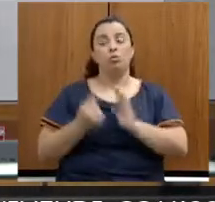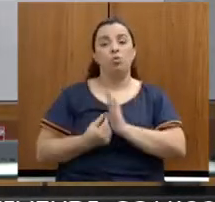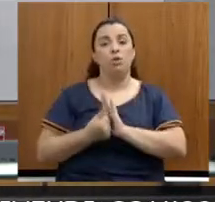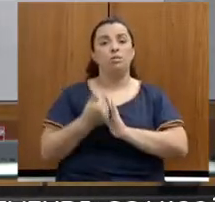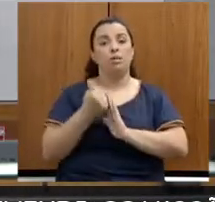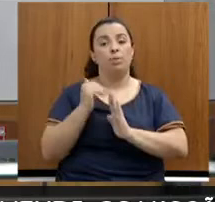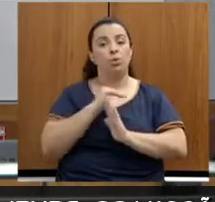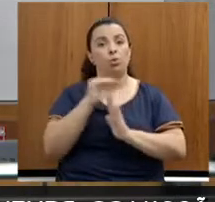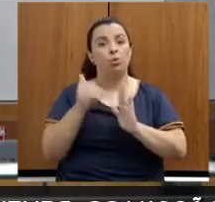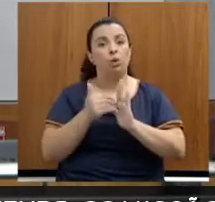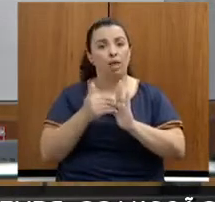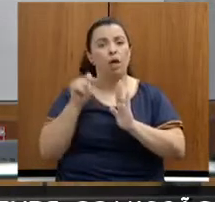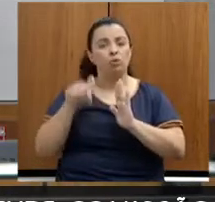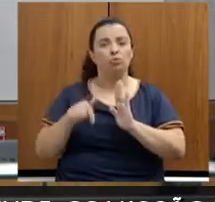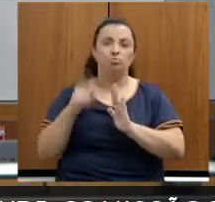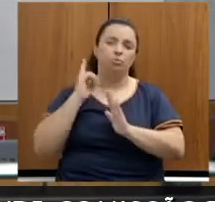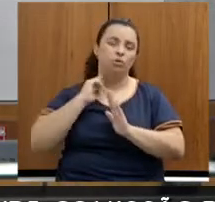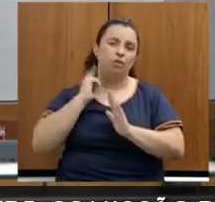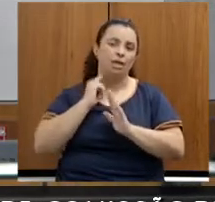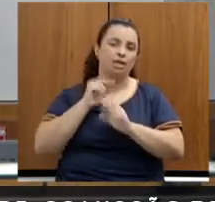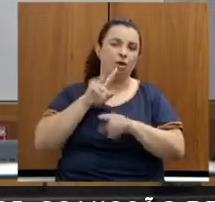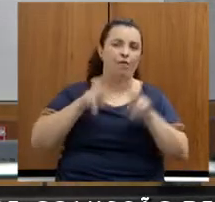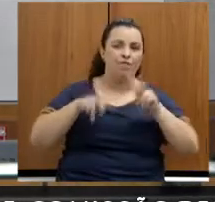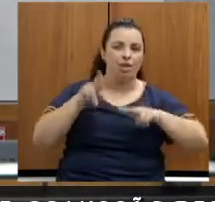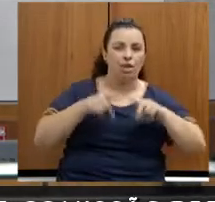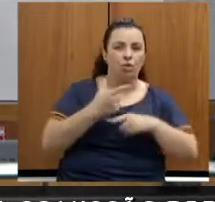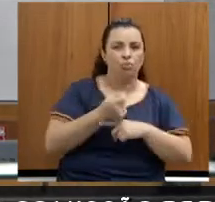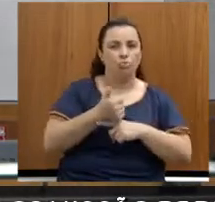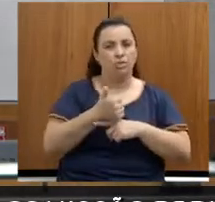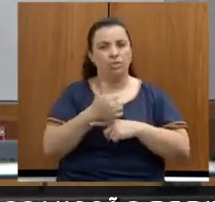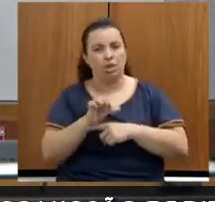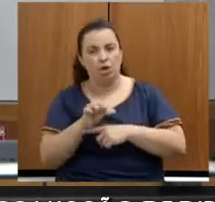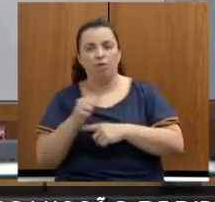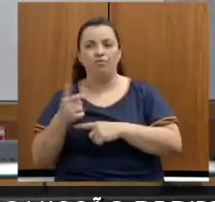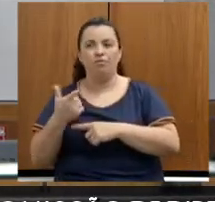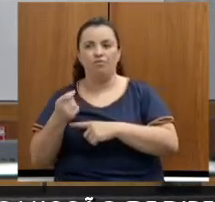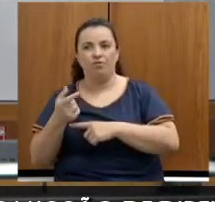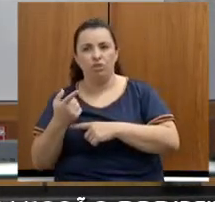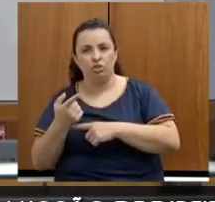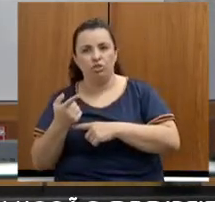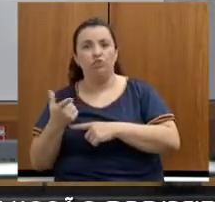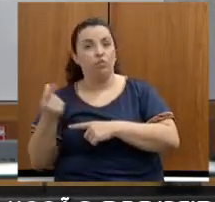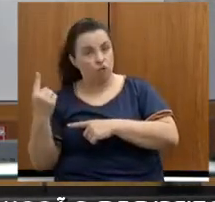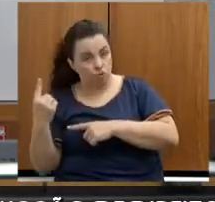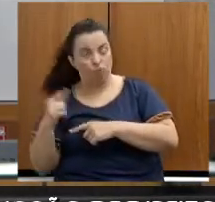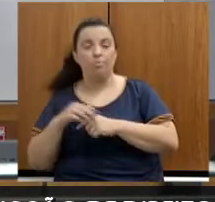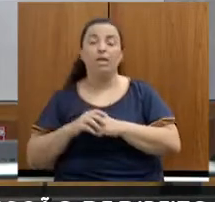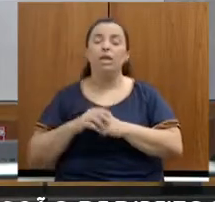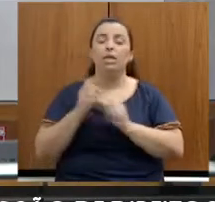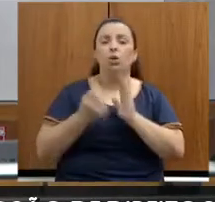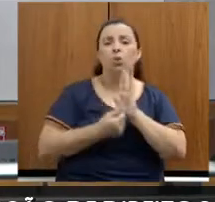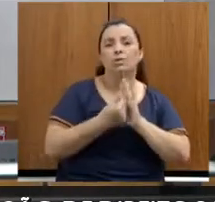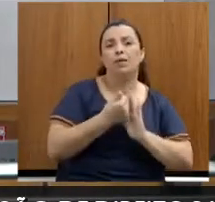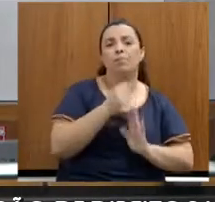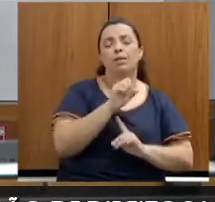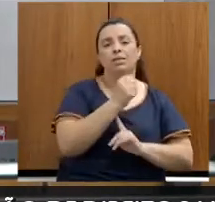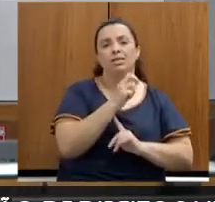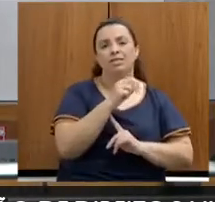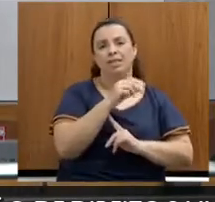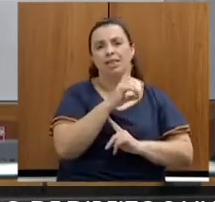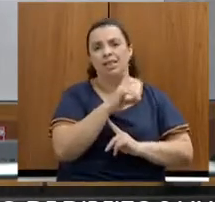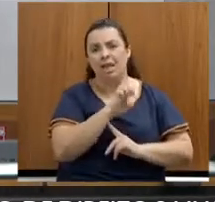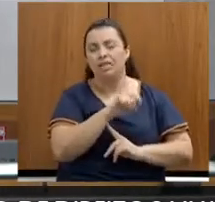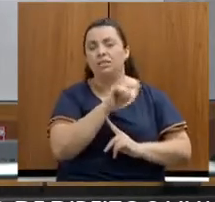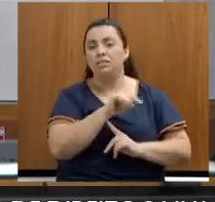2019, 2020, 2021. Em 2019, o orçamento da CEDES, comparando a todo o orçamento do Estado,